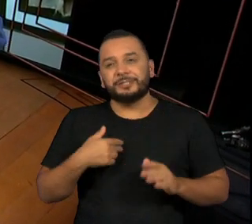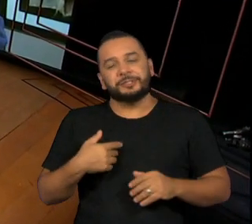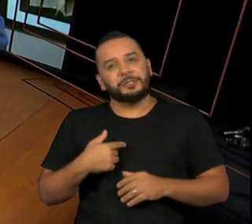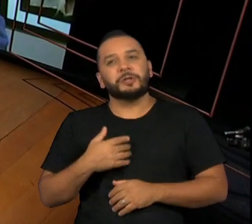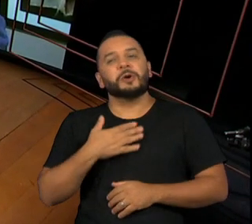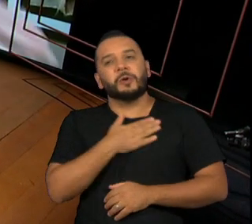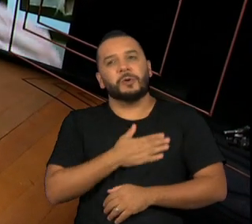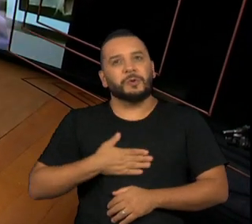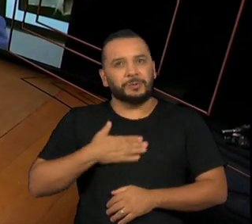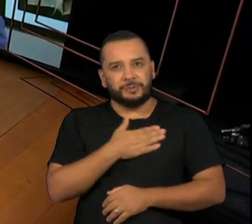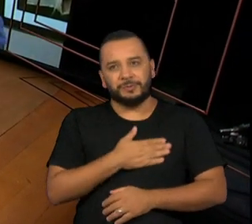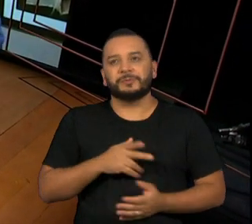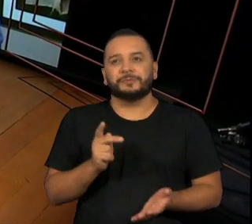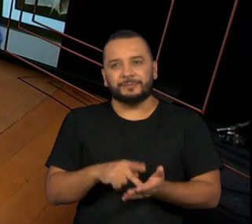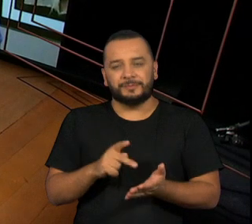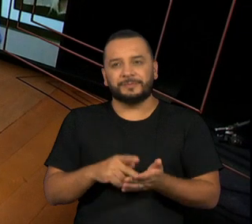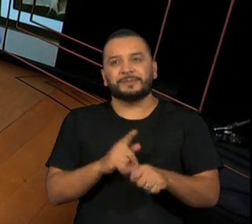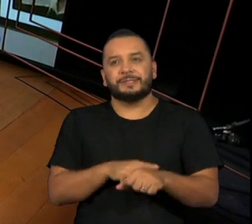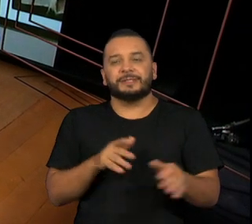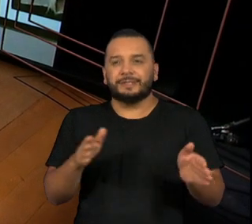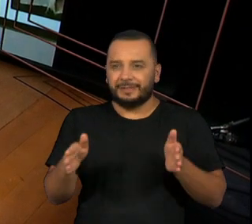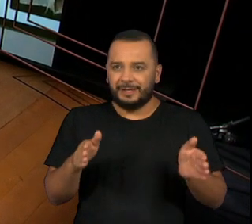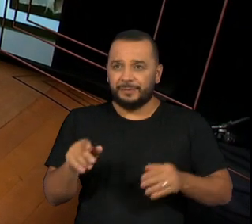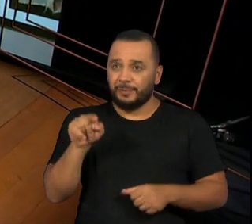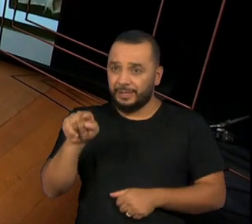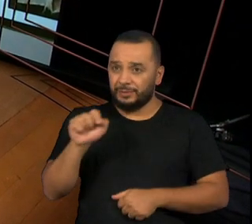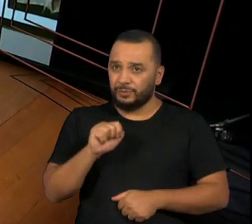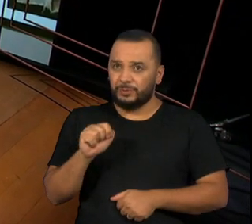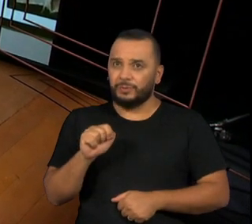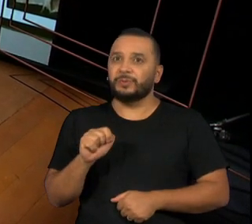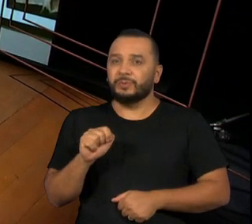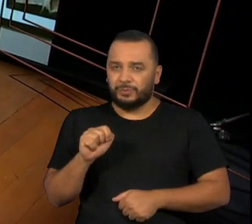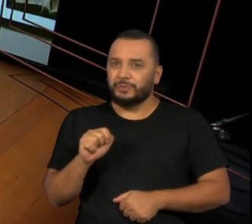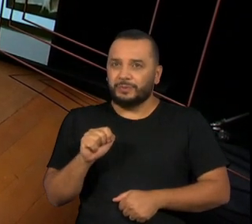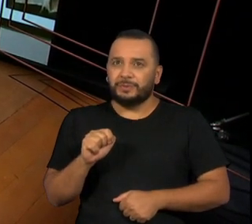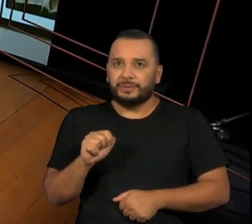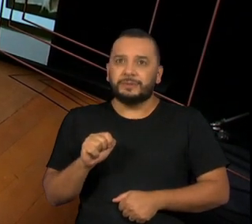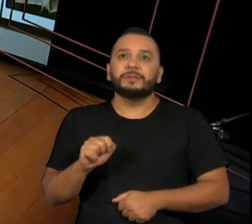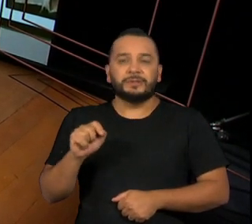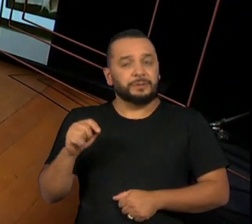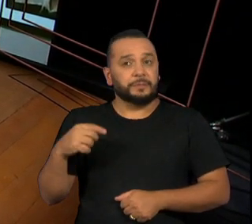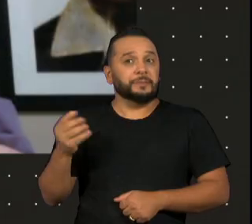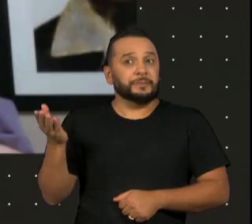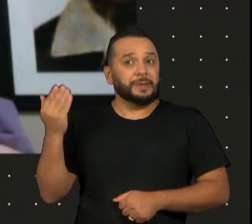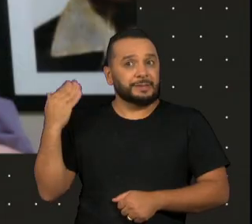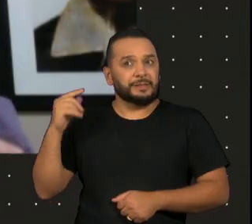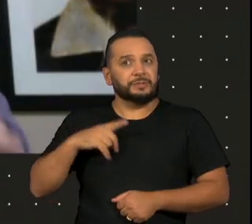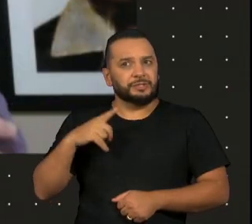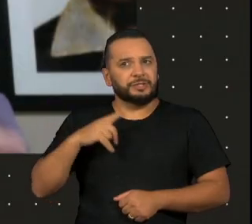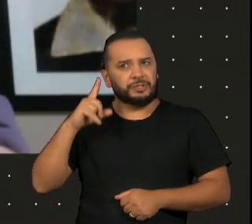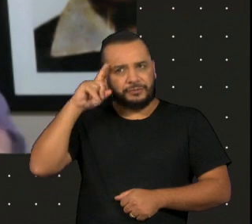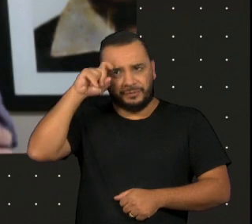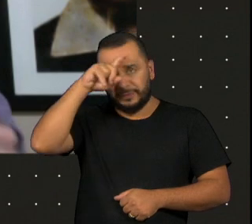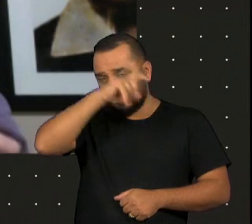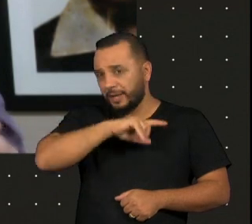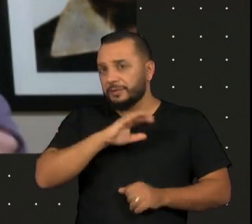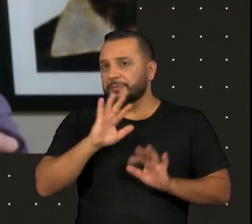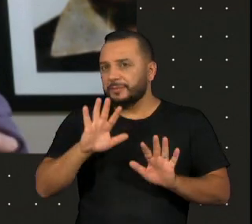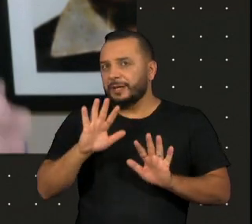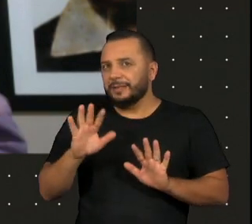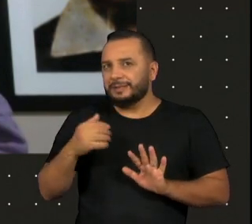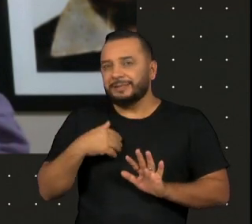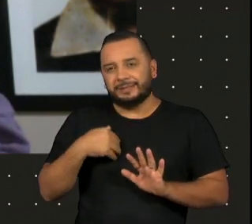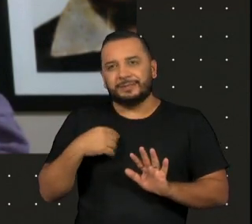tempo todo no que diz respeito a isso. Teve muitas dificuldades também. Às vezes, no passado, a gente sempre é meio